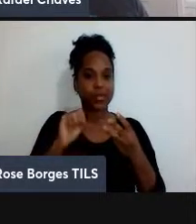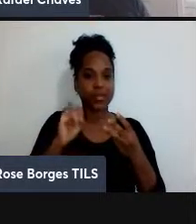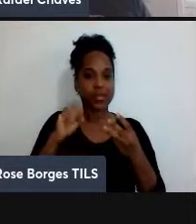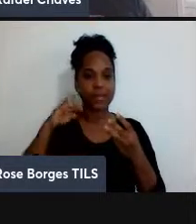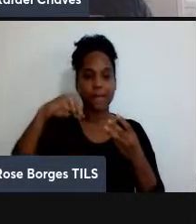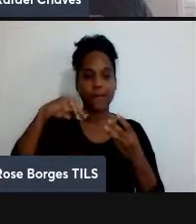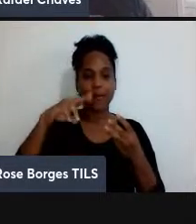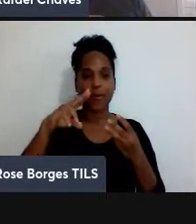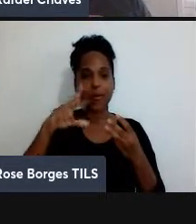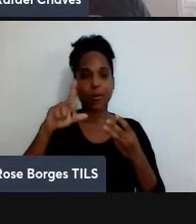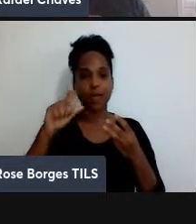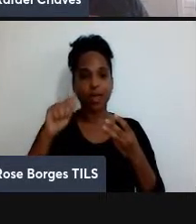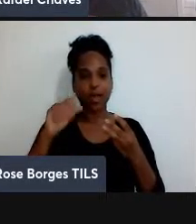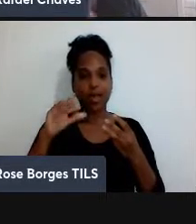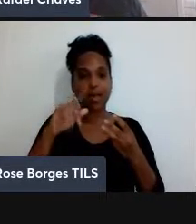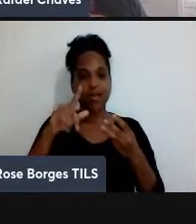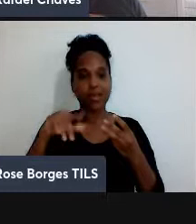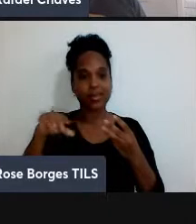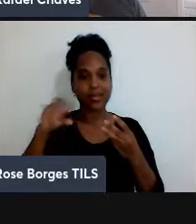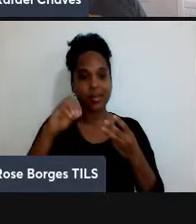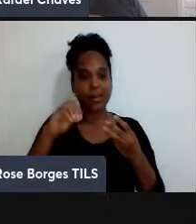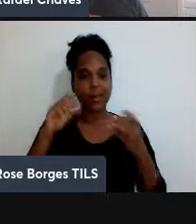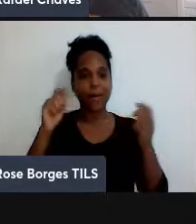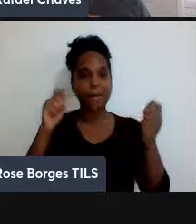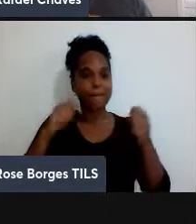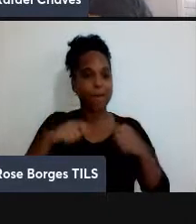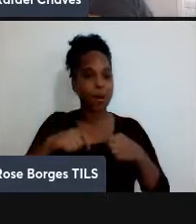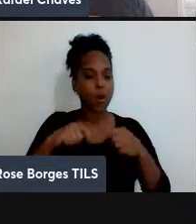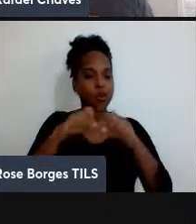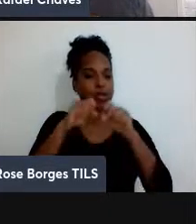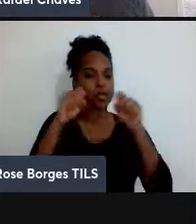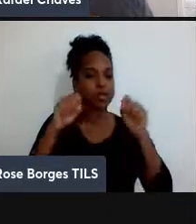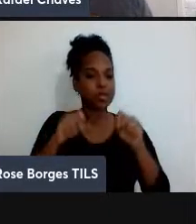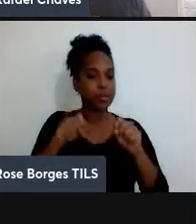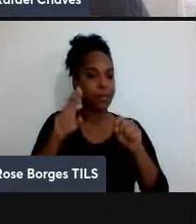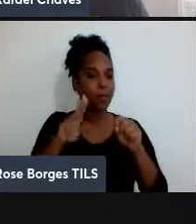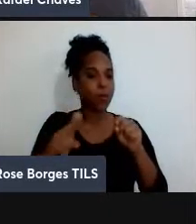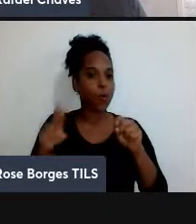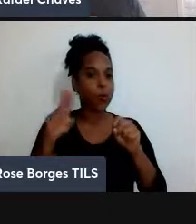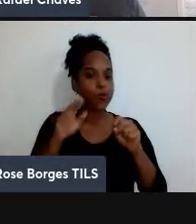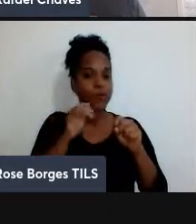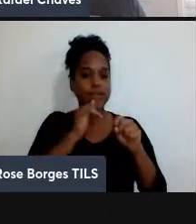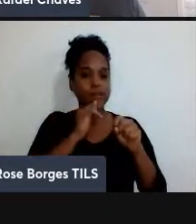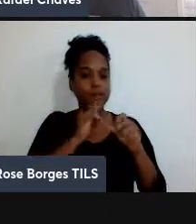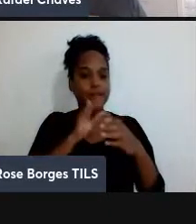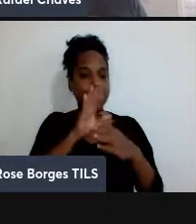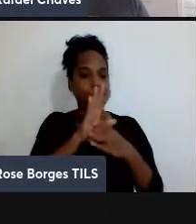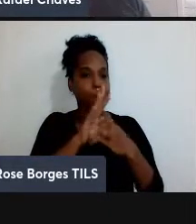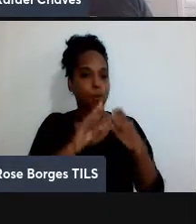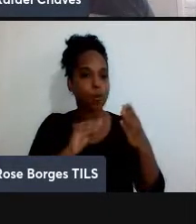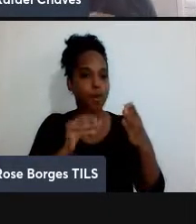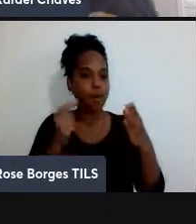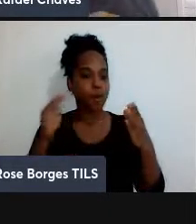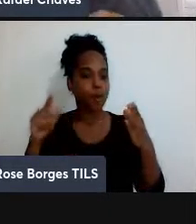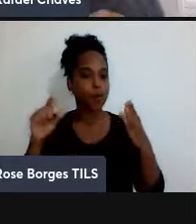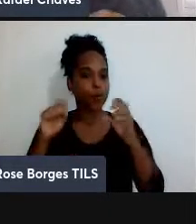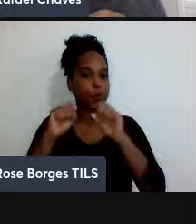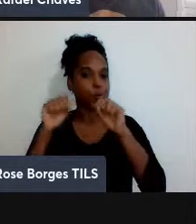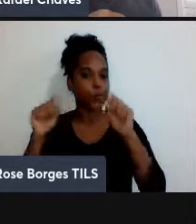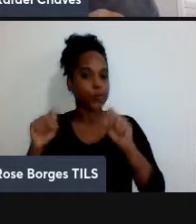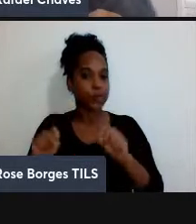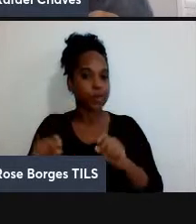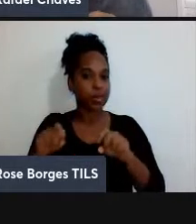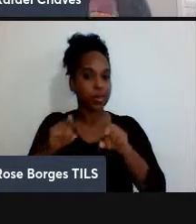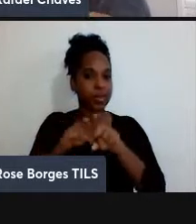sistemas quânticos, que a gente controla bem para simular outros sistemas quânticos, os quais a gente gostaria de entender alguma coisa. E a chamada